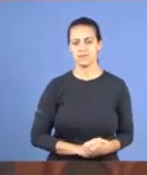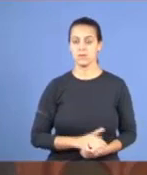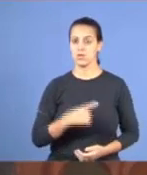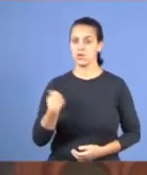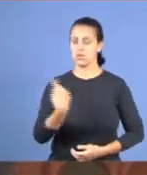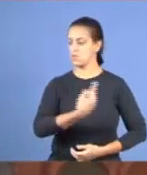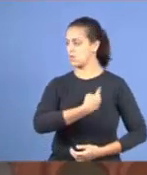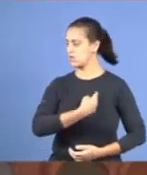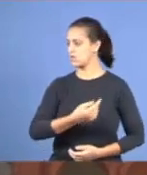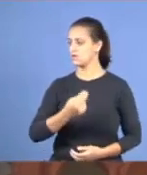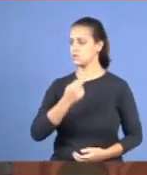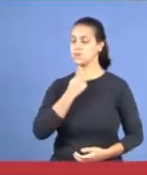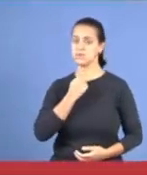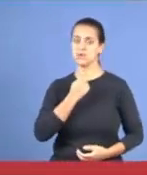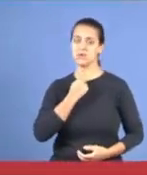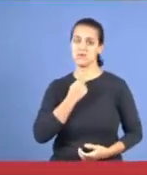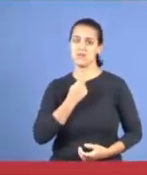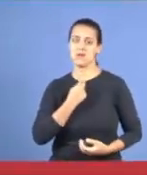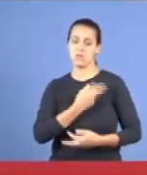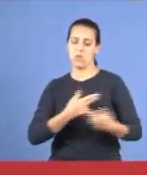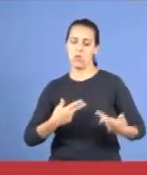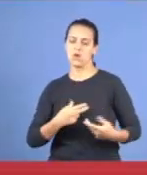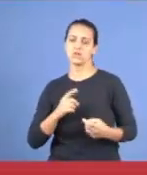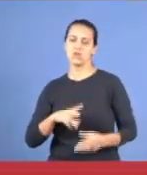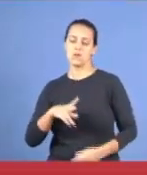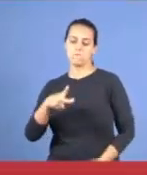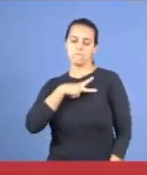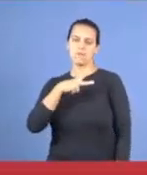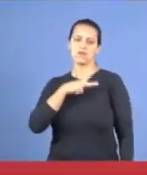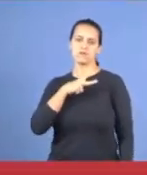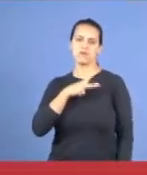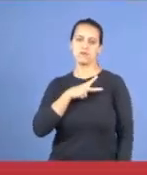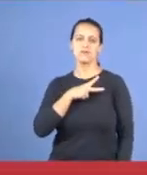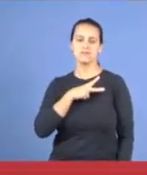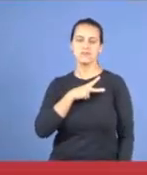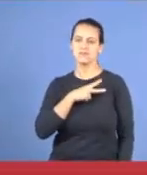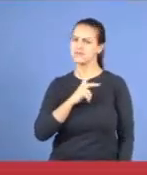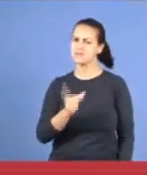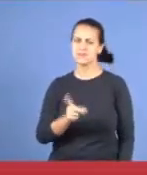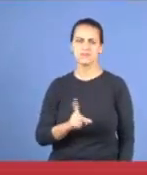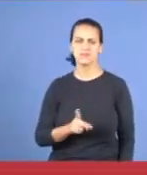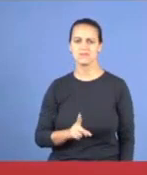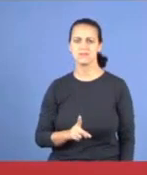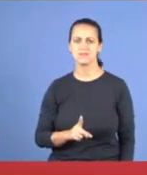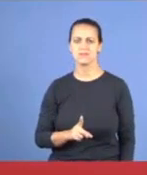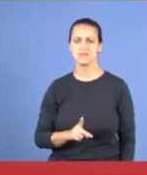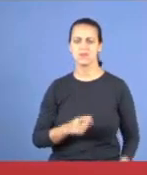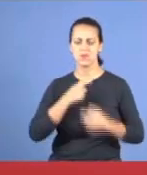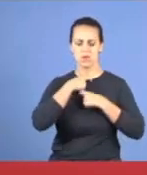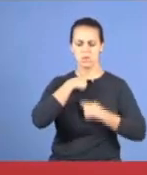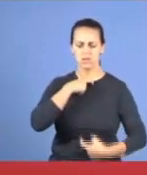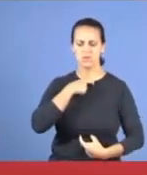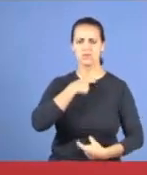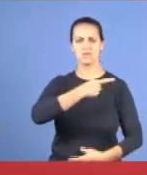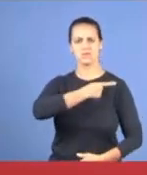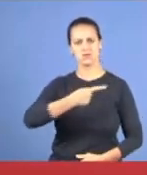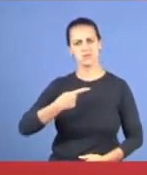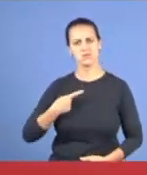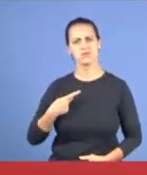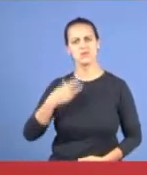lucros, um pastor, um obreiro, que é chamado para essa obra, ele sabe, ele sabe, da